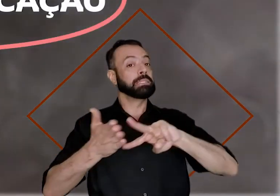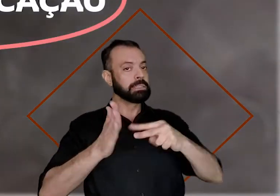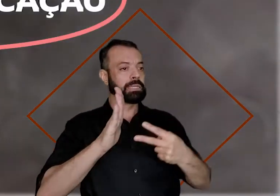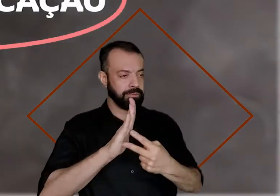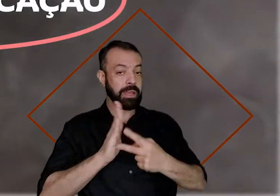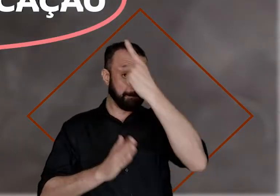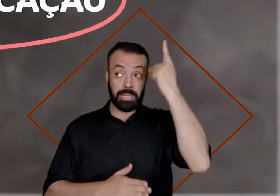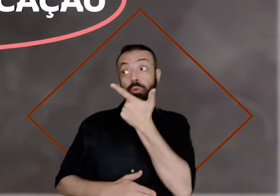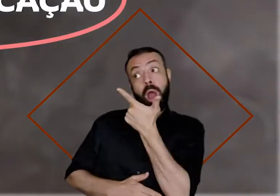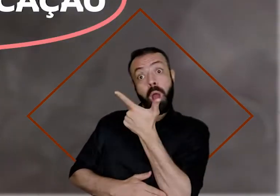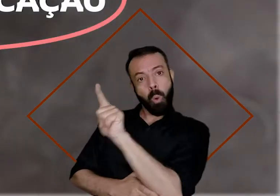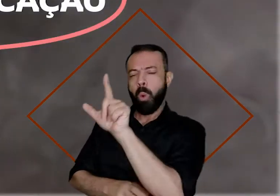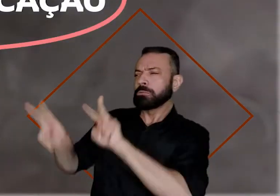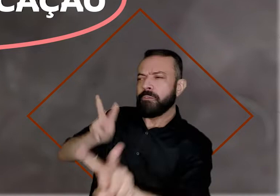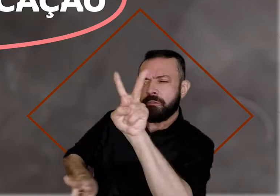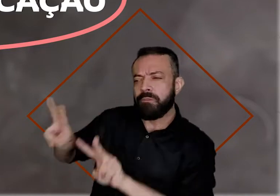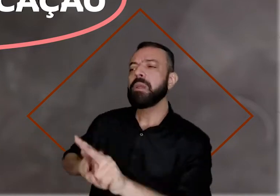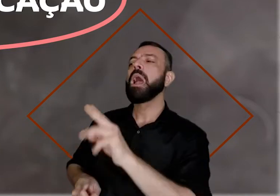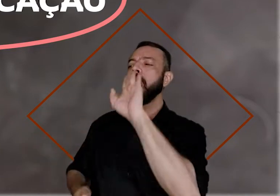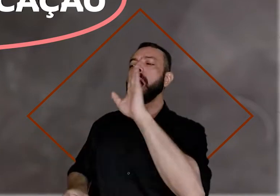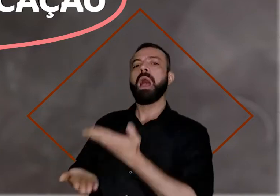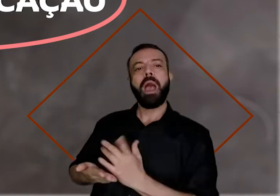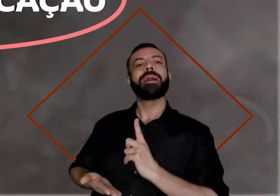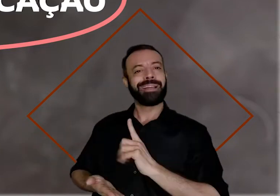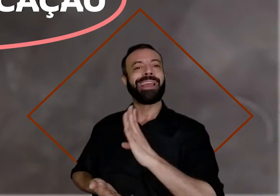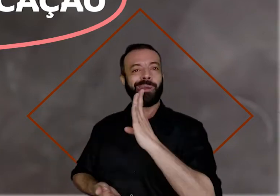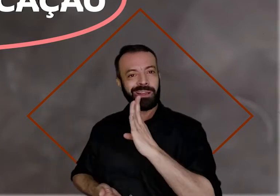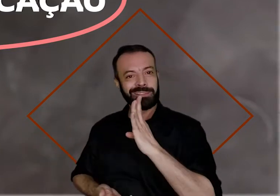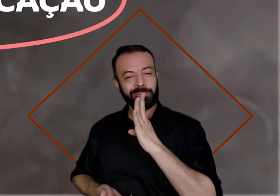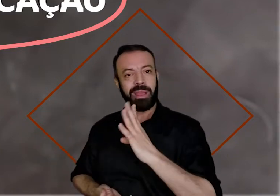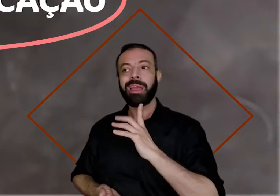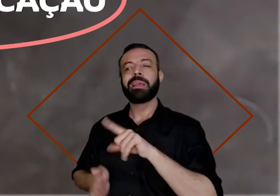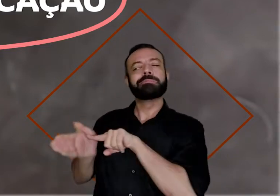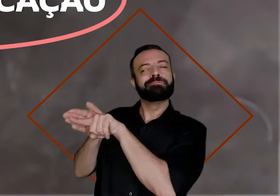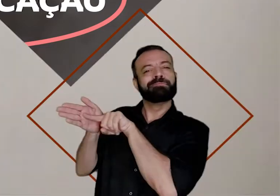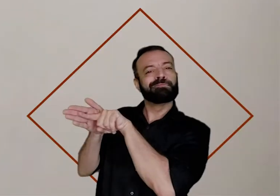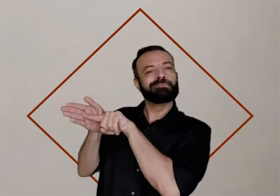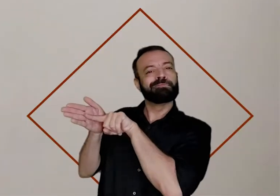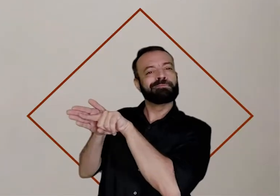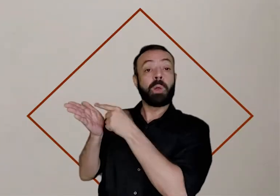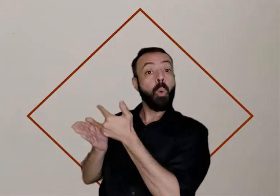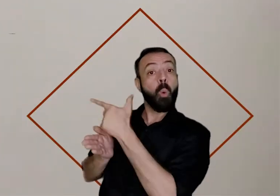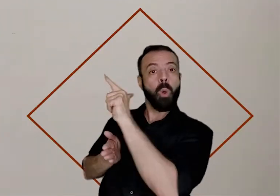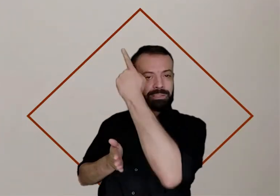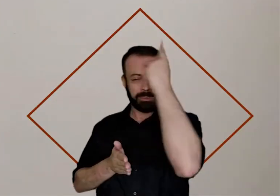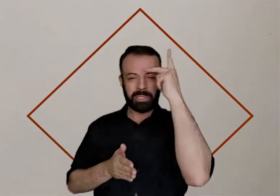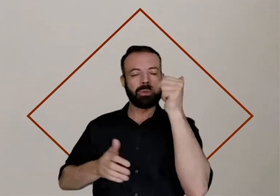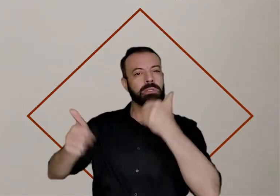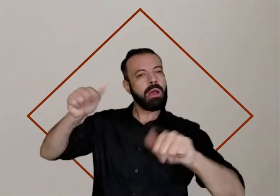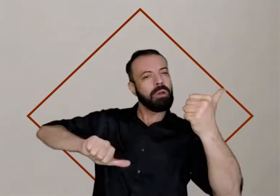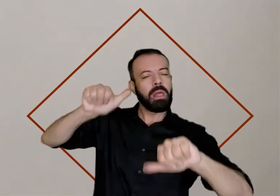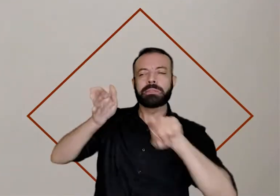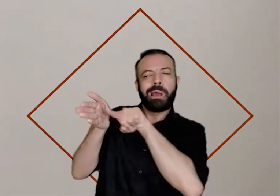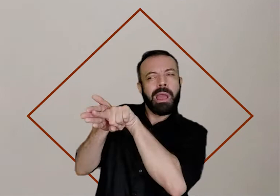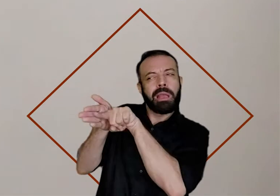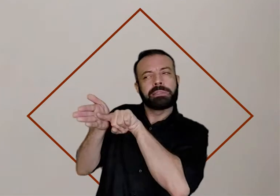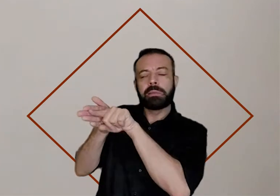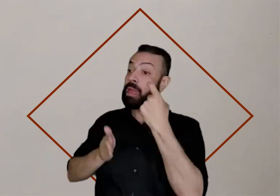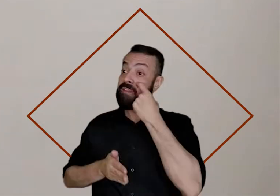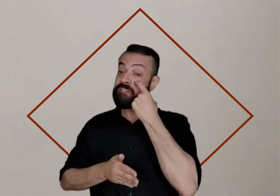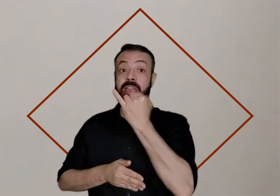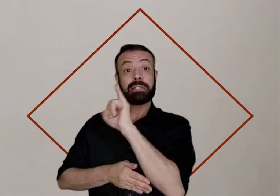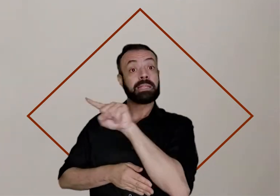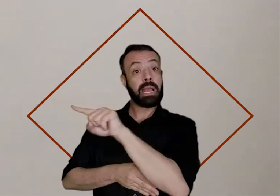Heteridentificação é o reconhecimento por outra pessoa. Além da autodeclaração apresentada,